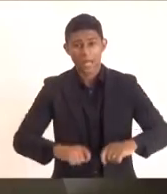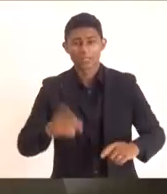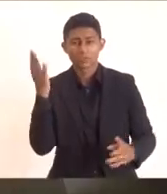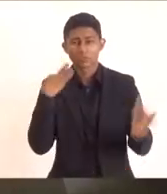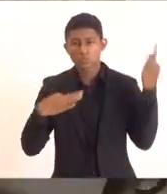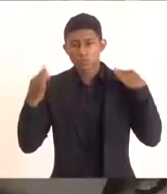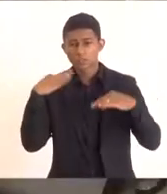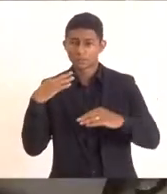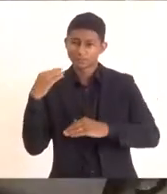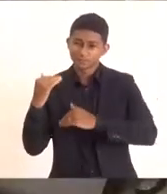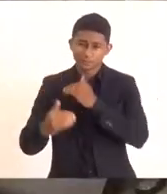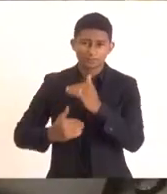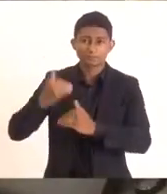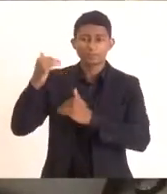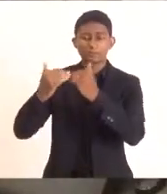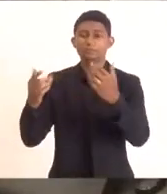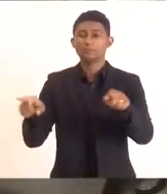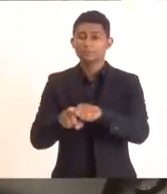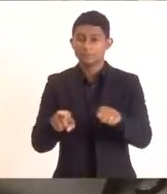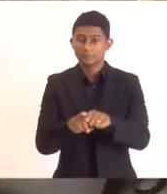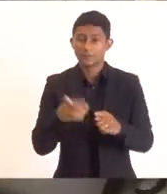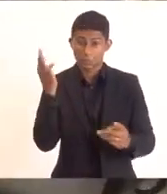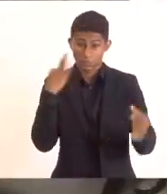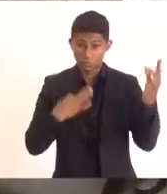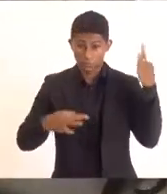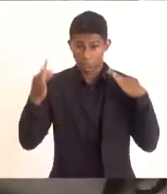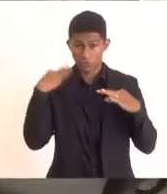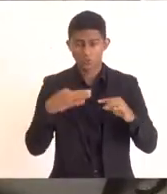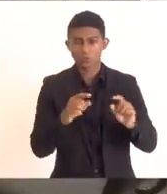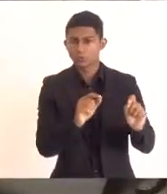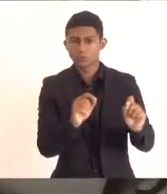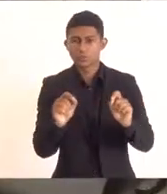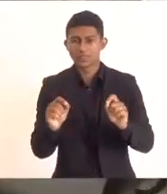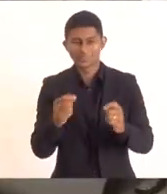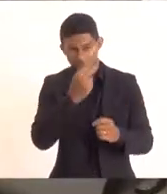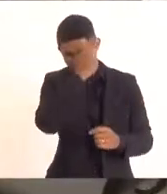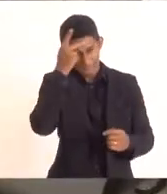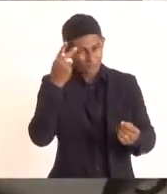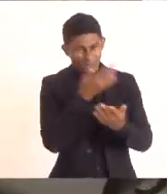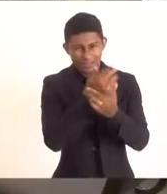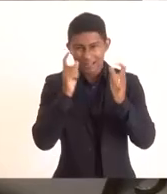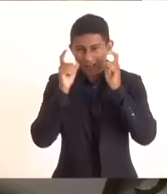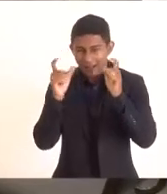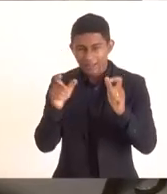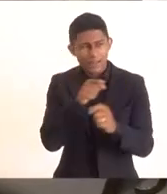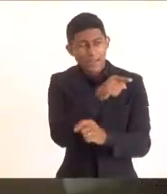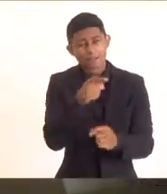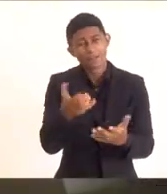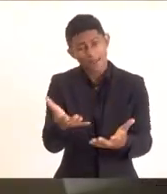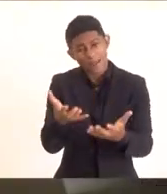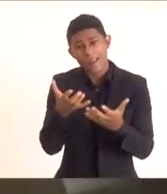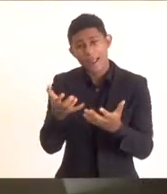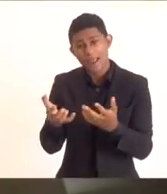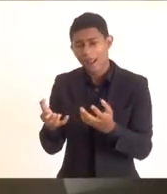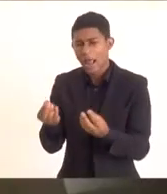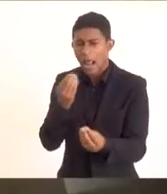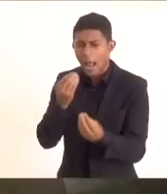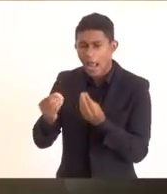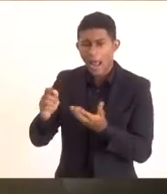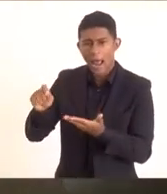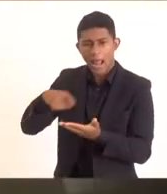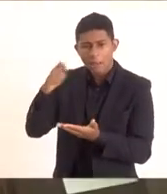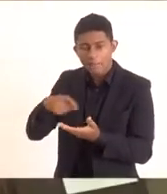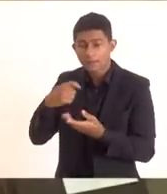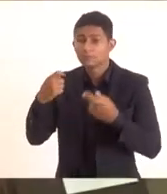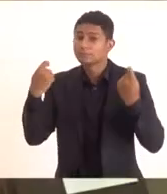e ainda, e o turismo, o turista, ele consome alimento que precisa se produzir. Então,